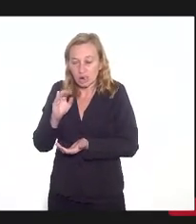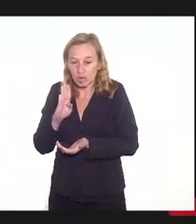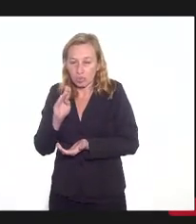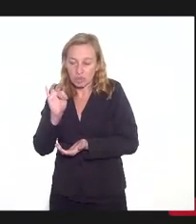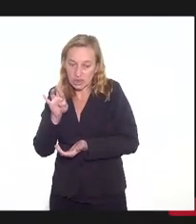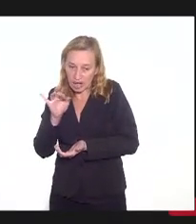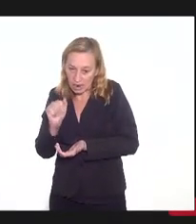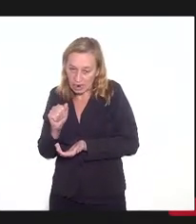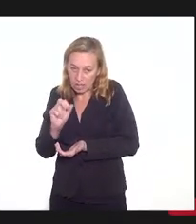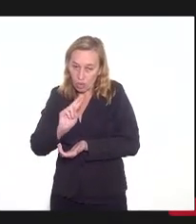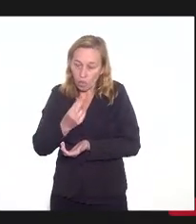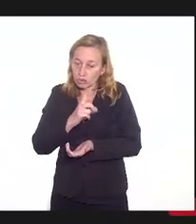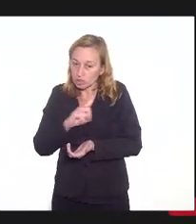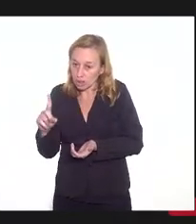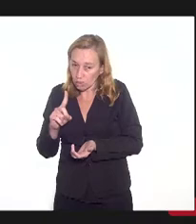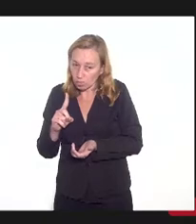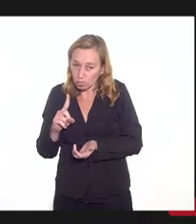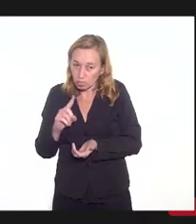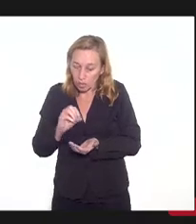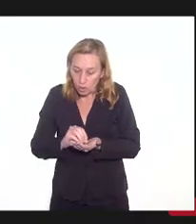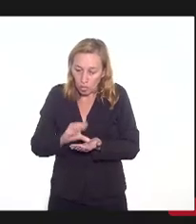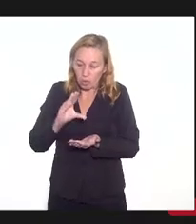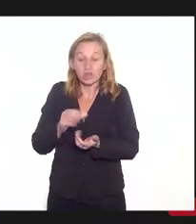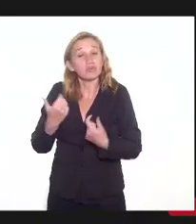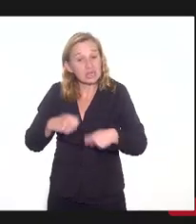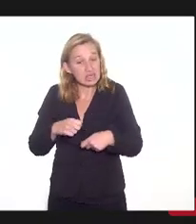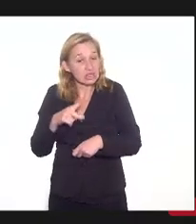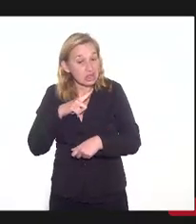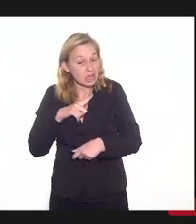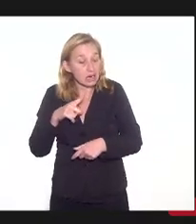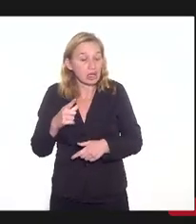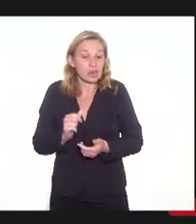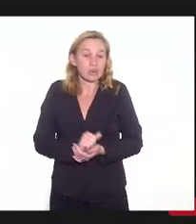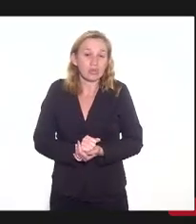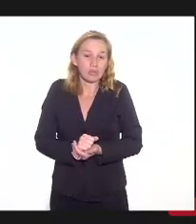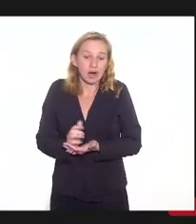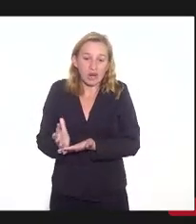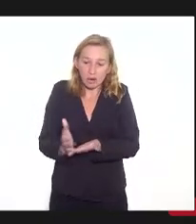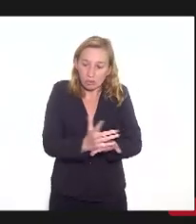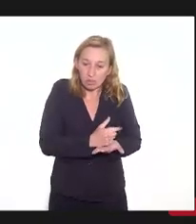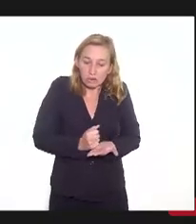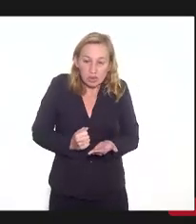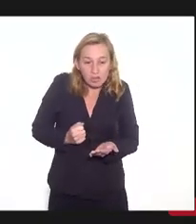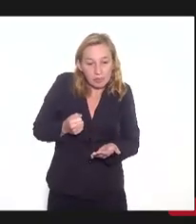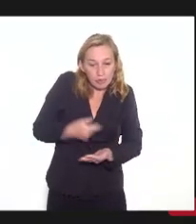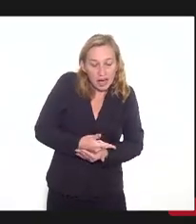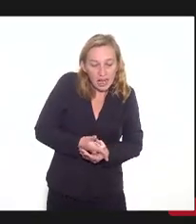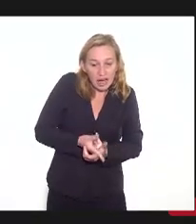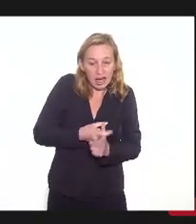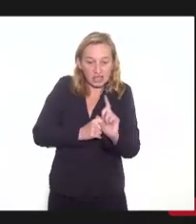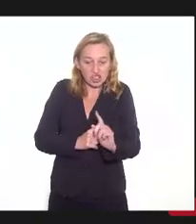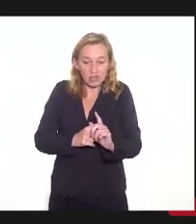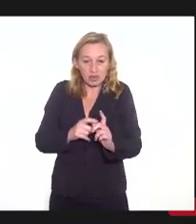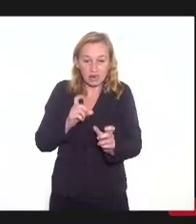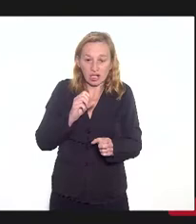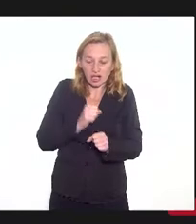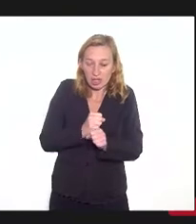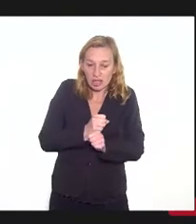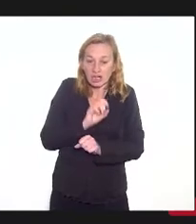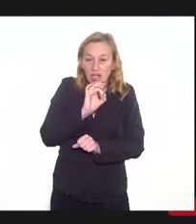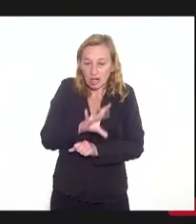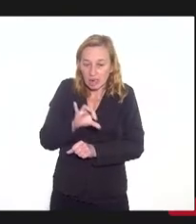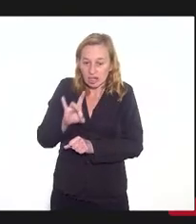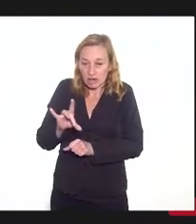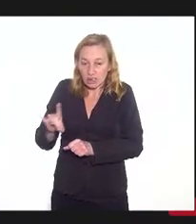para gerar um superávit suficiente e pagar o serviço da dívida a cada ano. Percebam que em